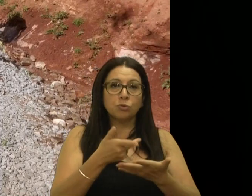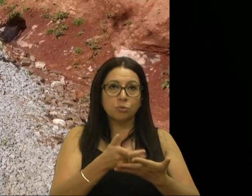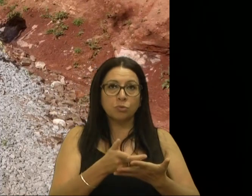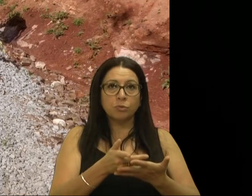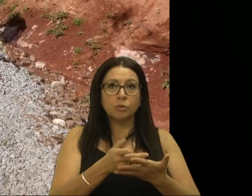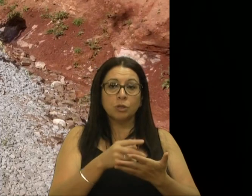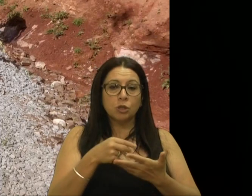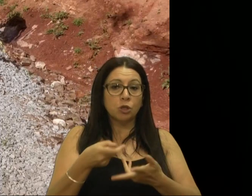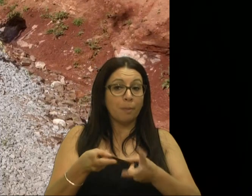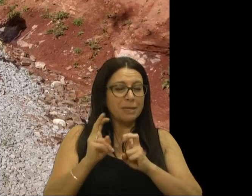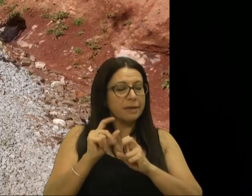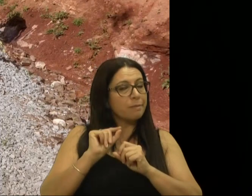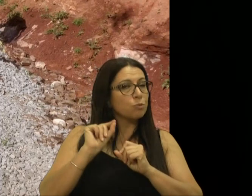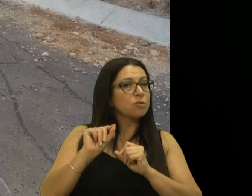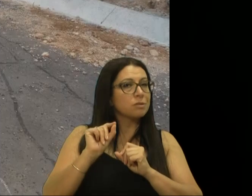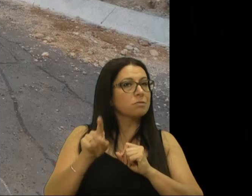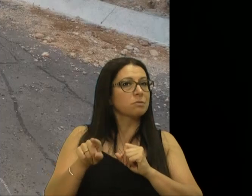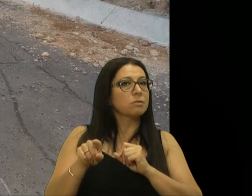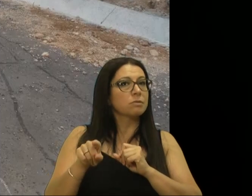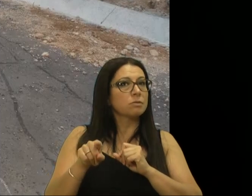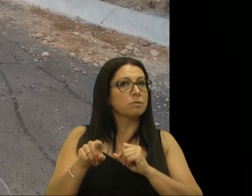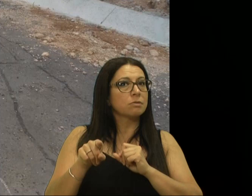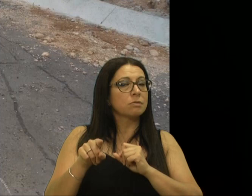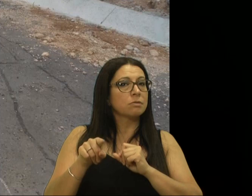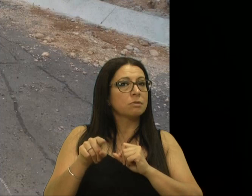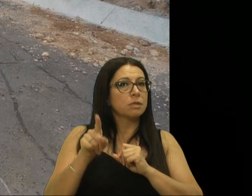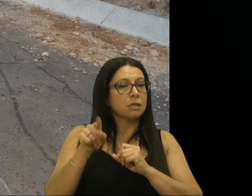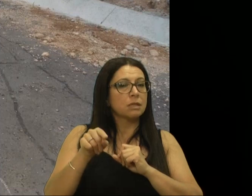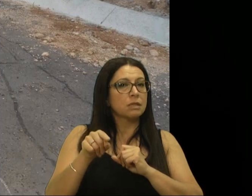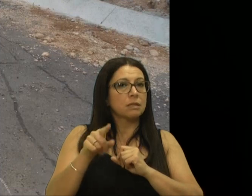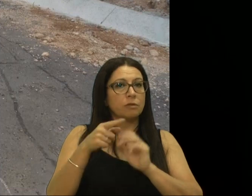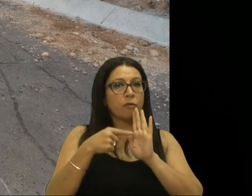a gente percebe essa questão, que nem nós estamos vendo aqui.